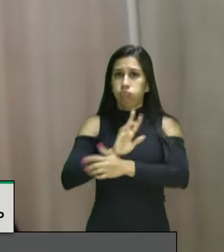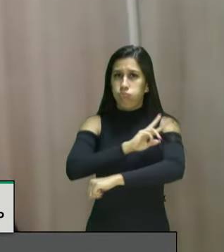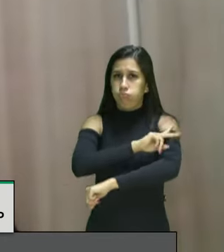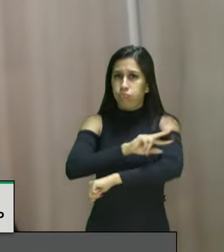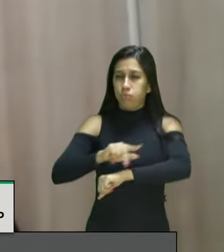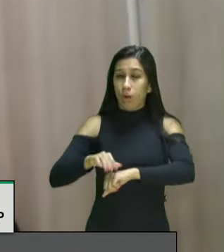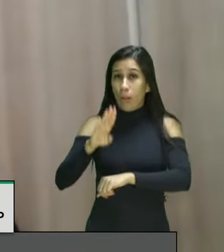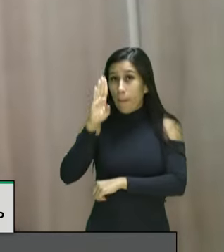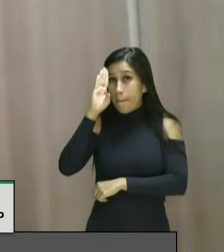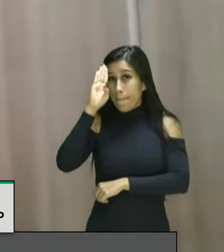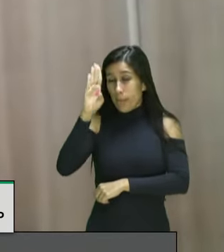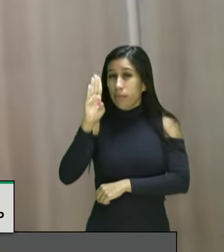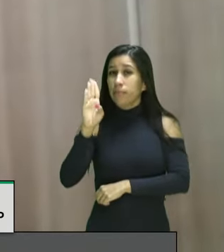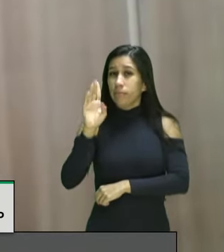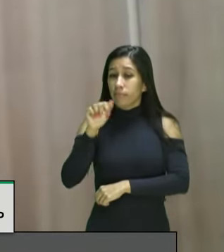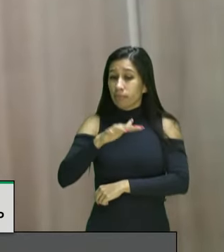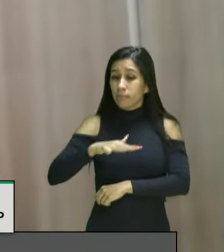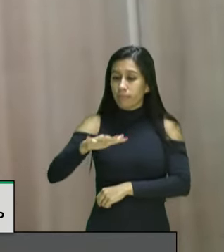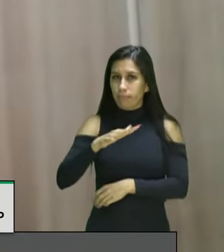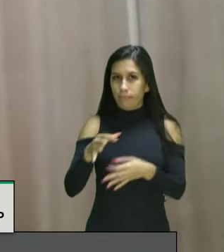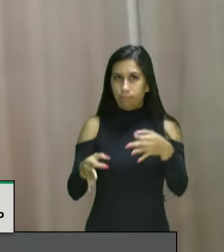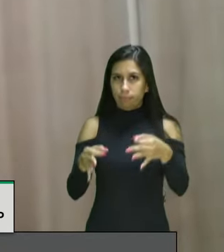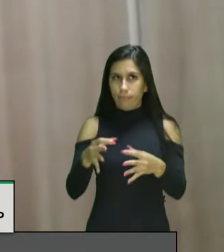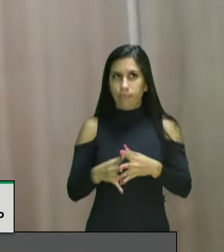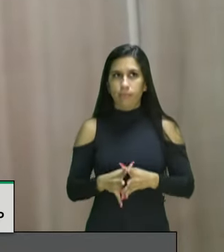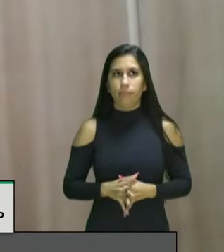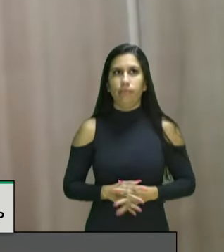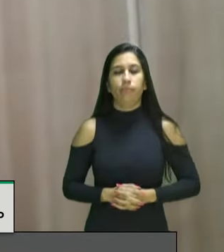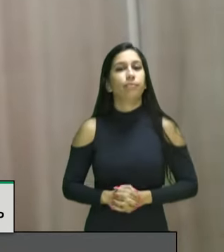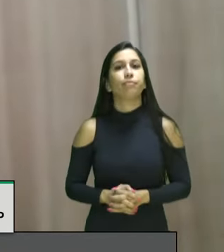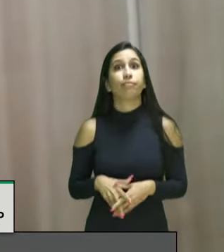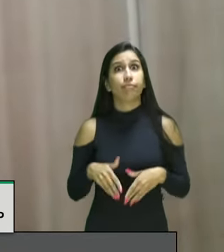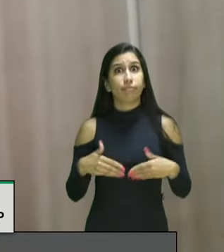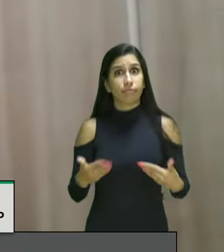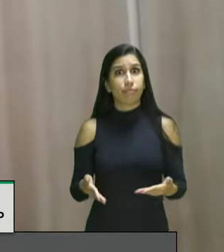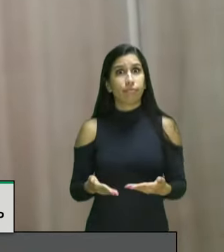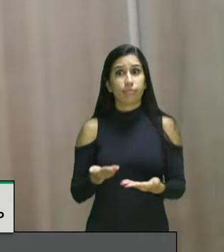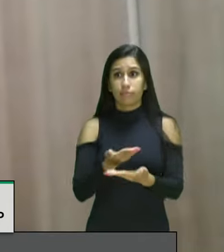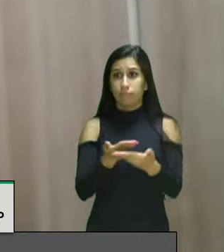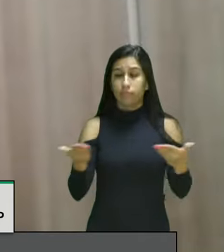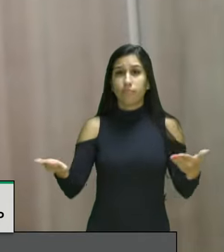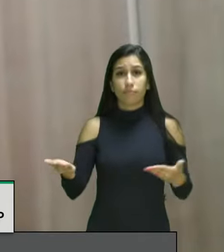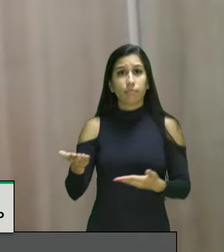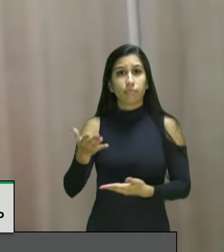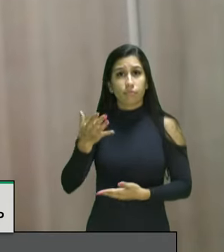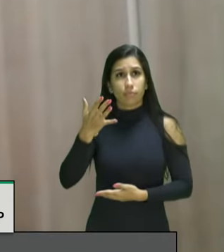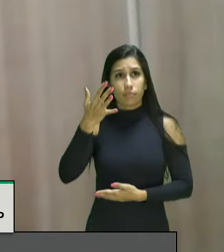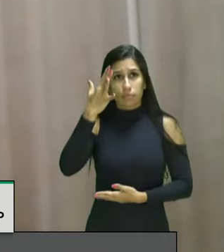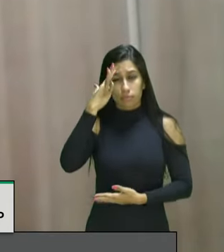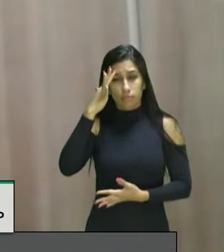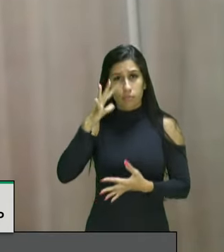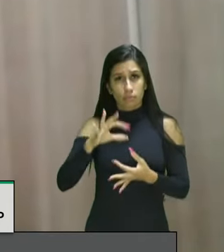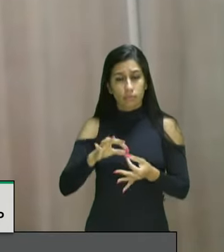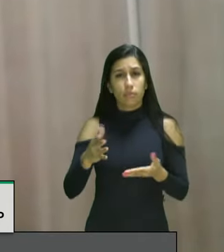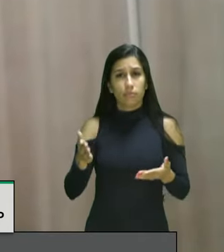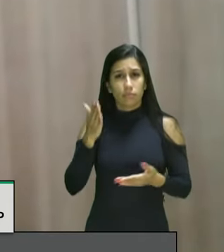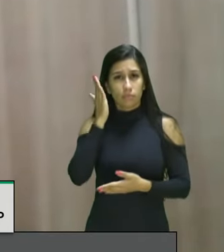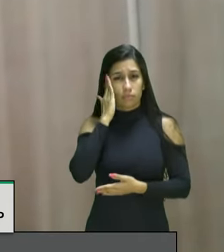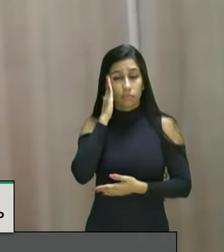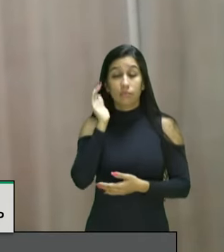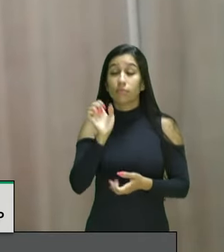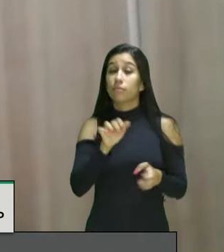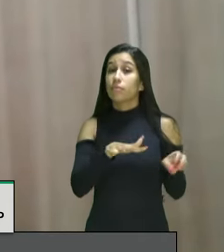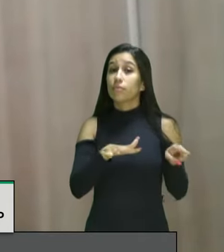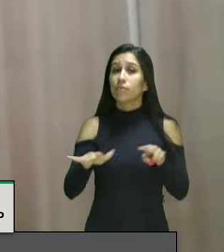dentro do sistema de justiça cientes disso deputado nós estaremos lançando na semana que